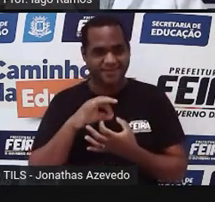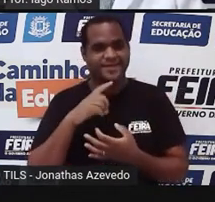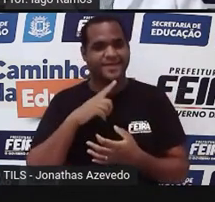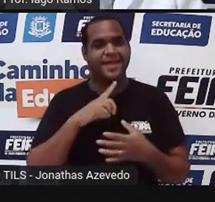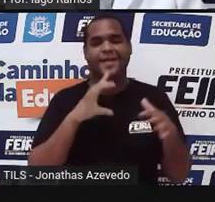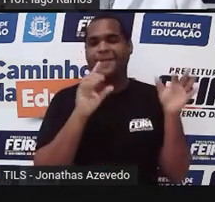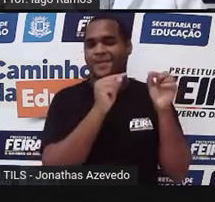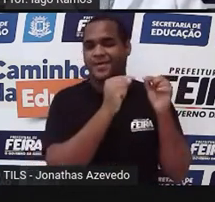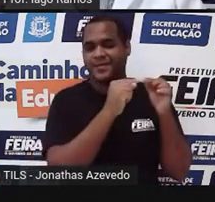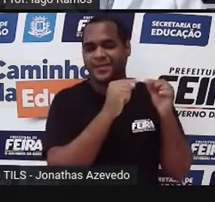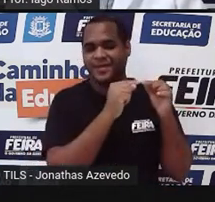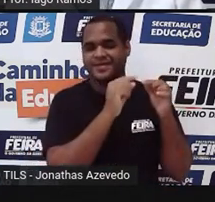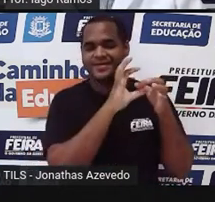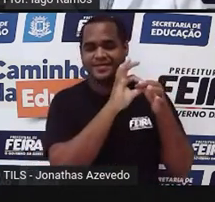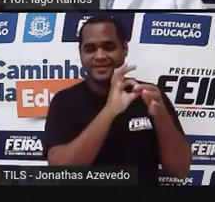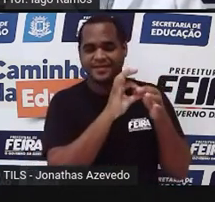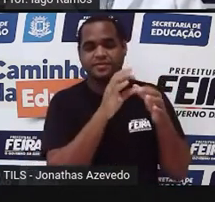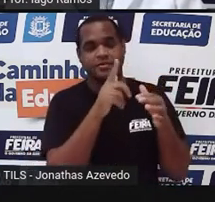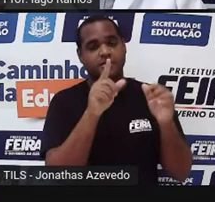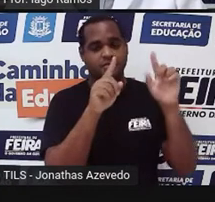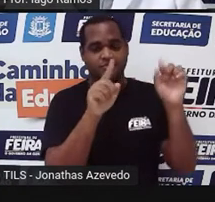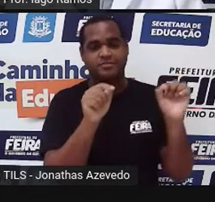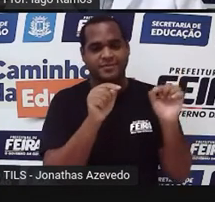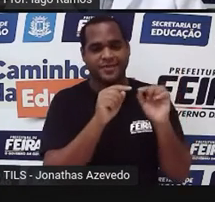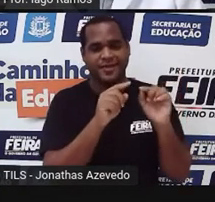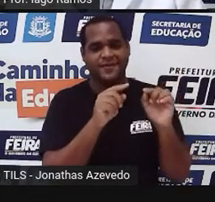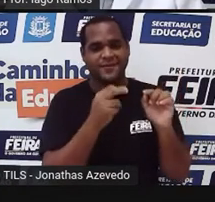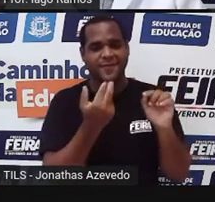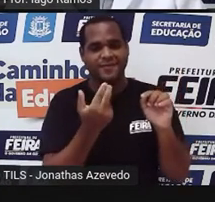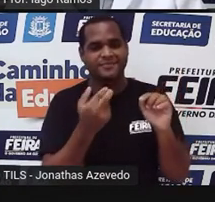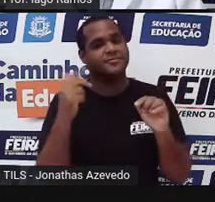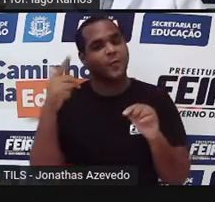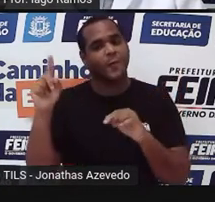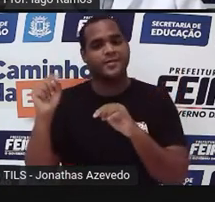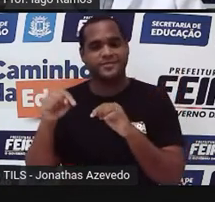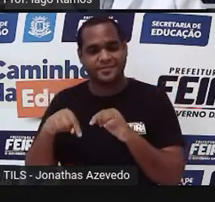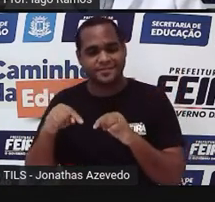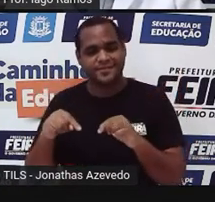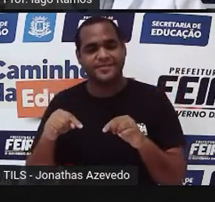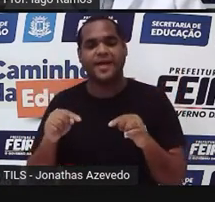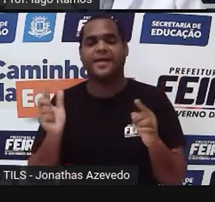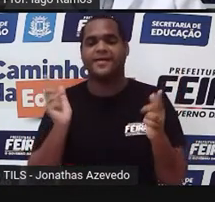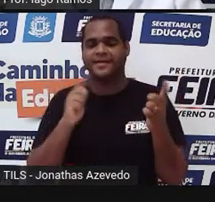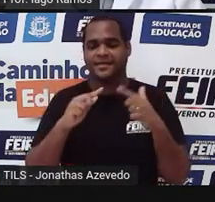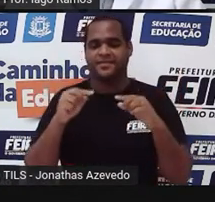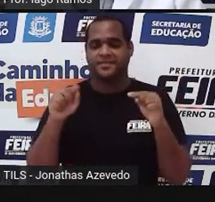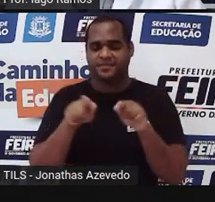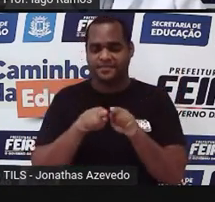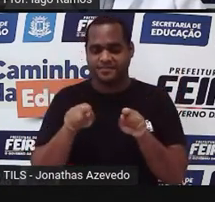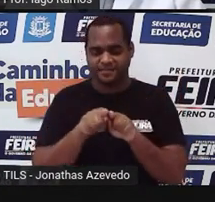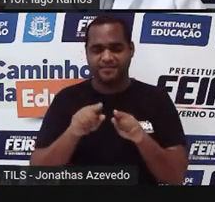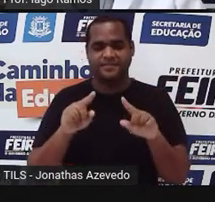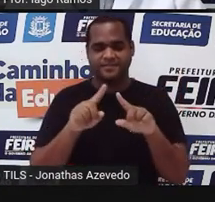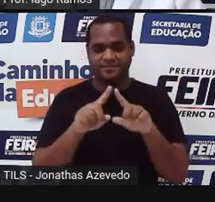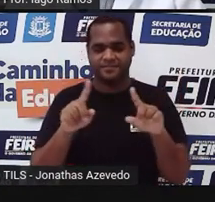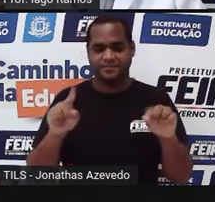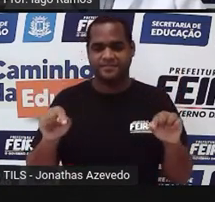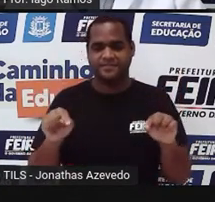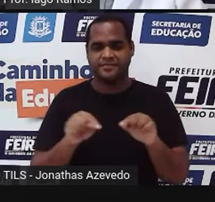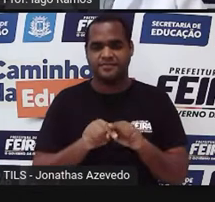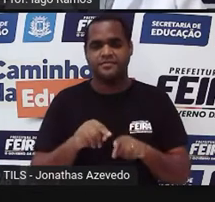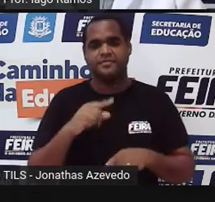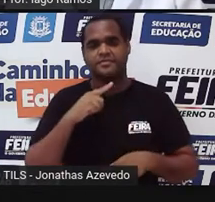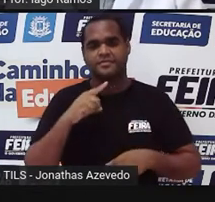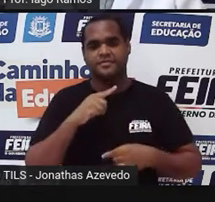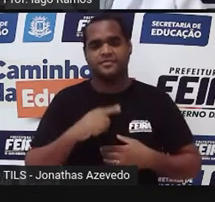outra pontazinha toca esse lado do retângulo. E essa pontazinha de baixo toca aqui o lado de baixo do retângulo.